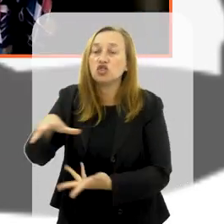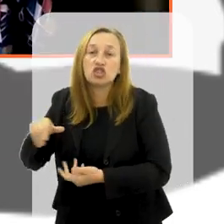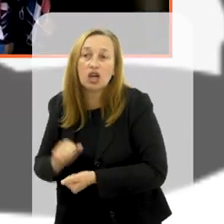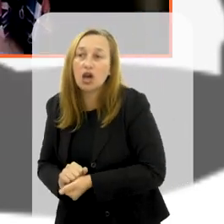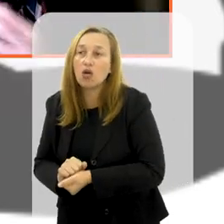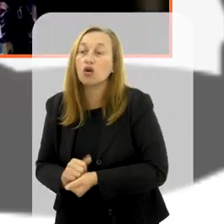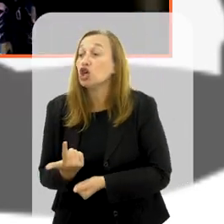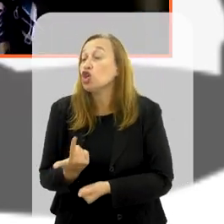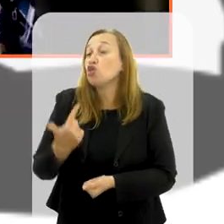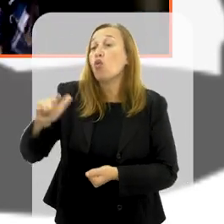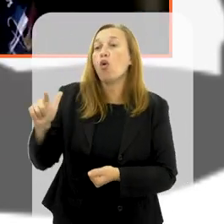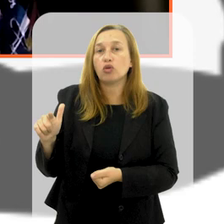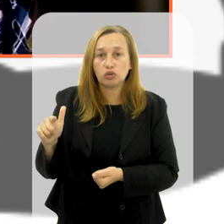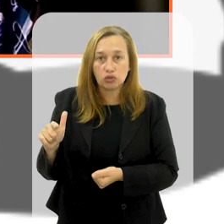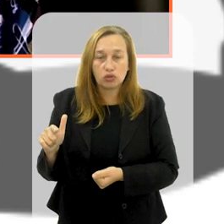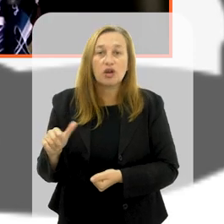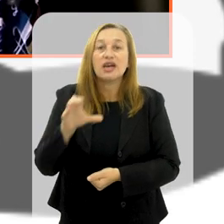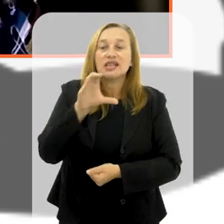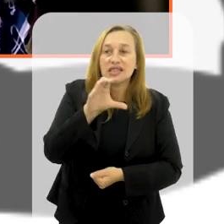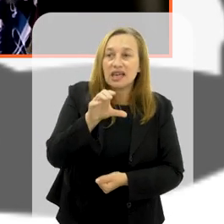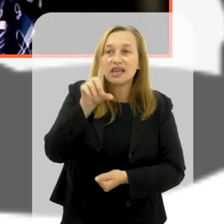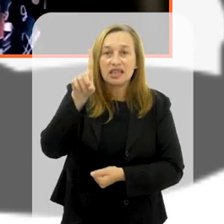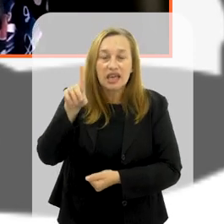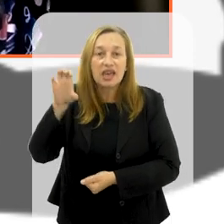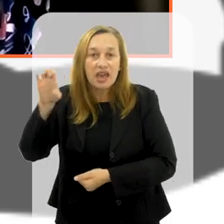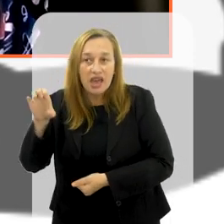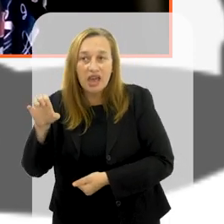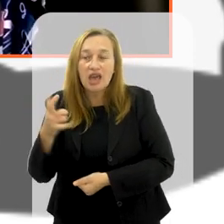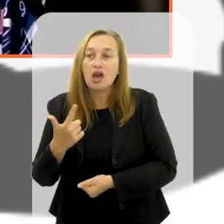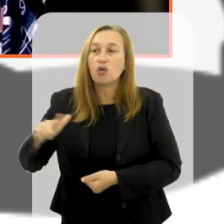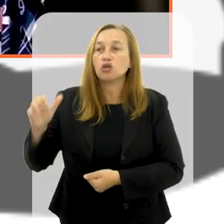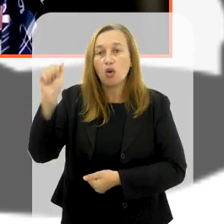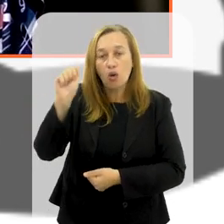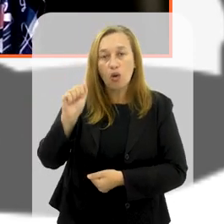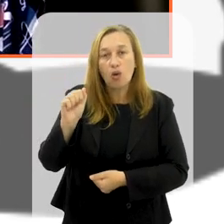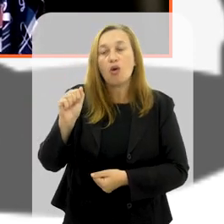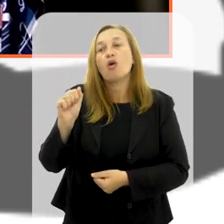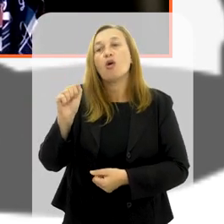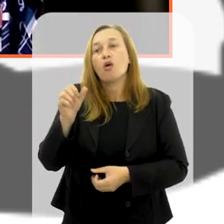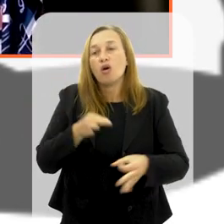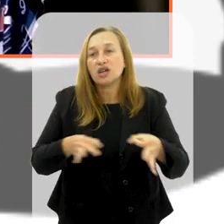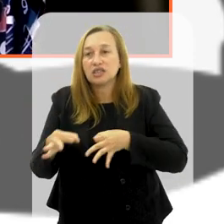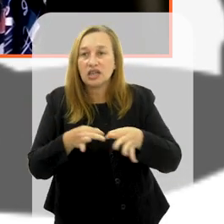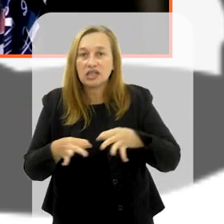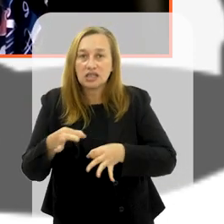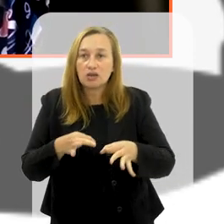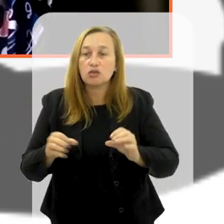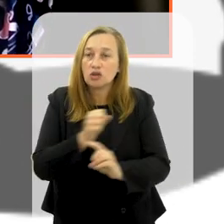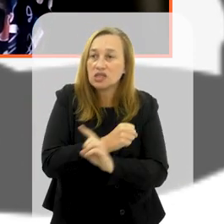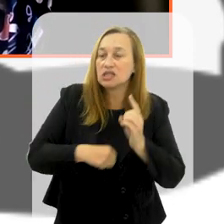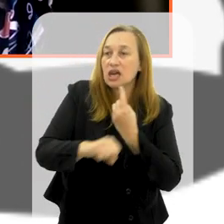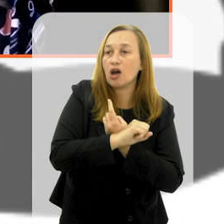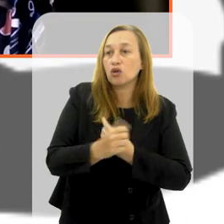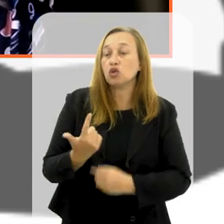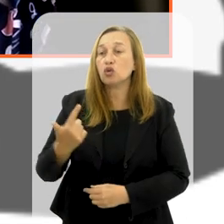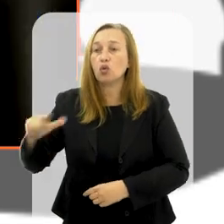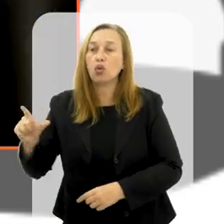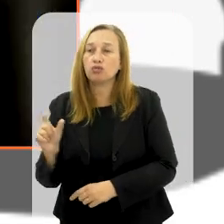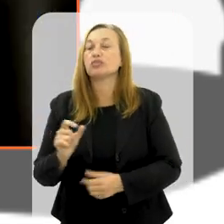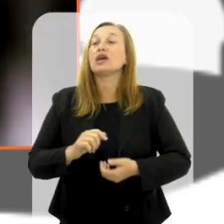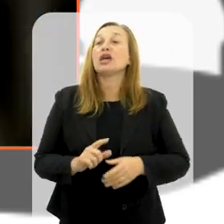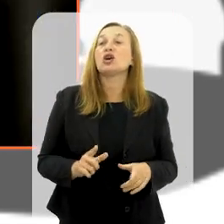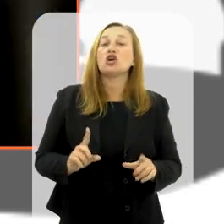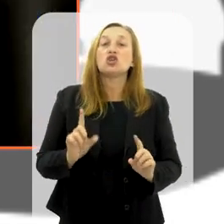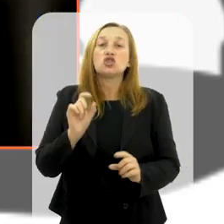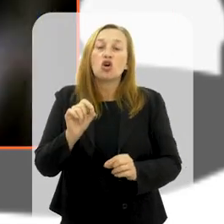ONU, a OCDE, que é outra organização internacional com sede na Suíça, e aí por diante. E aí,